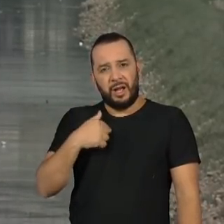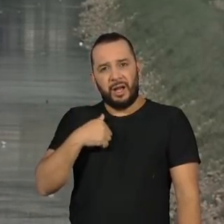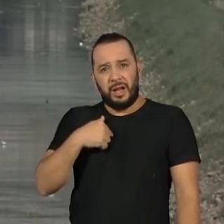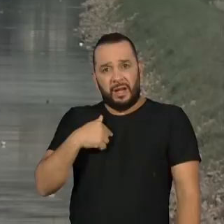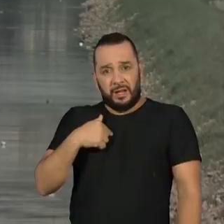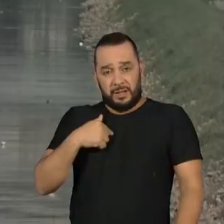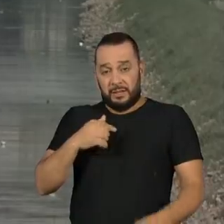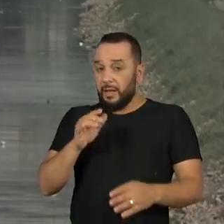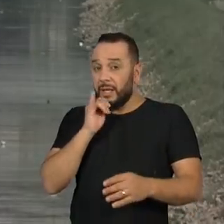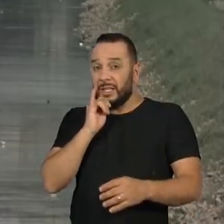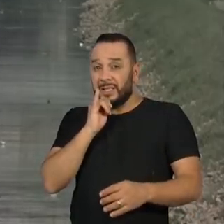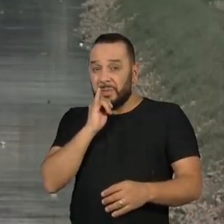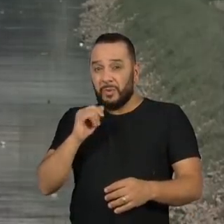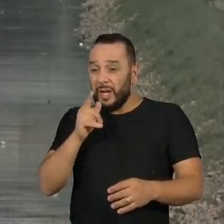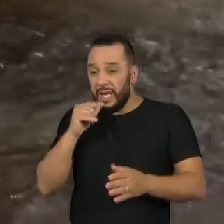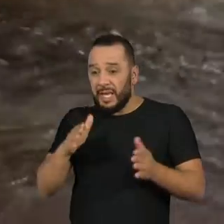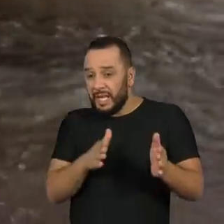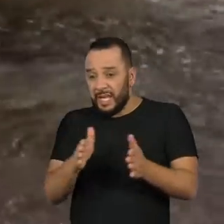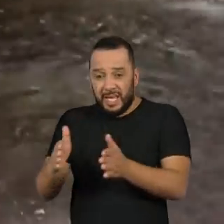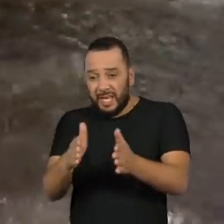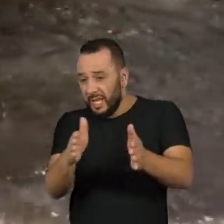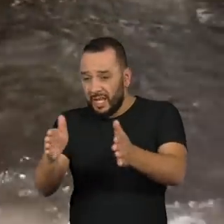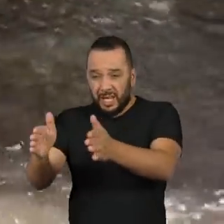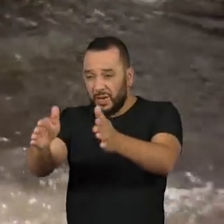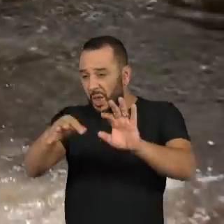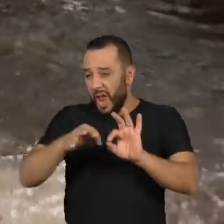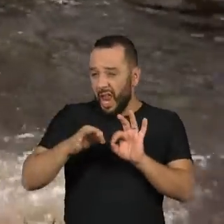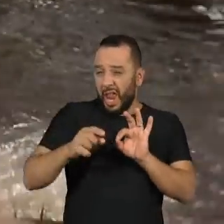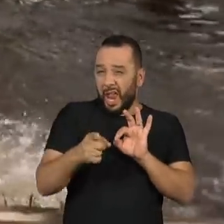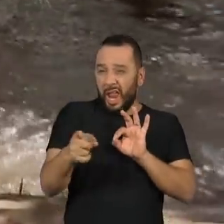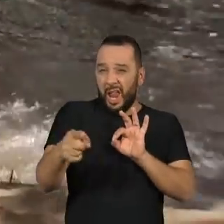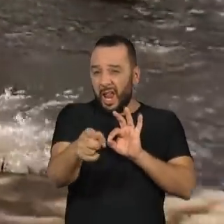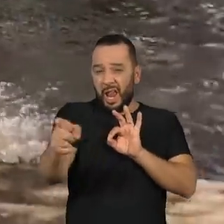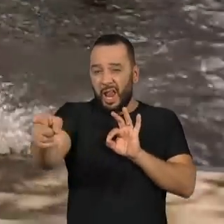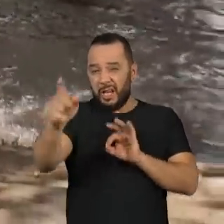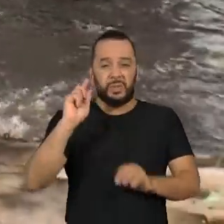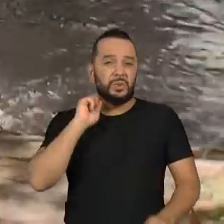dimensão do que significa 114 mil quilômetros de rios poluídos.